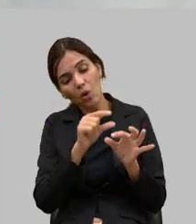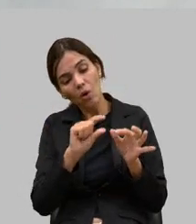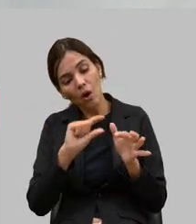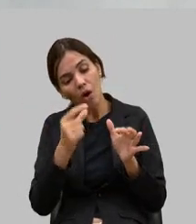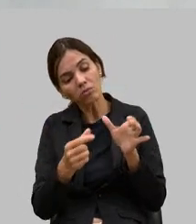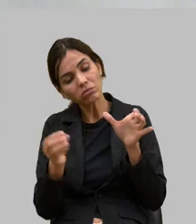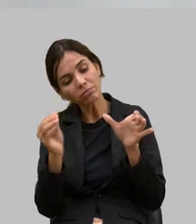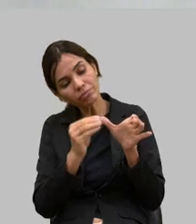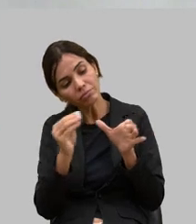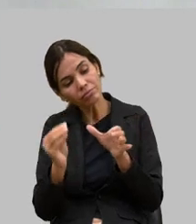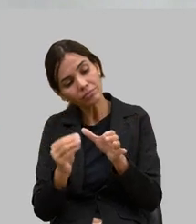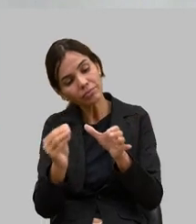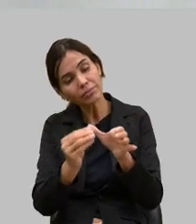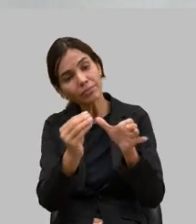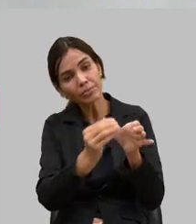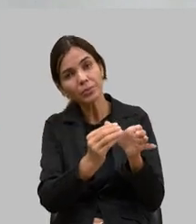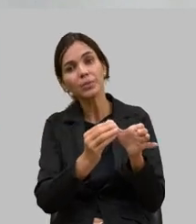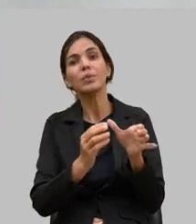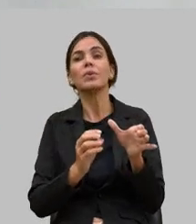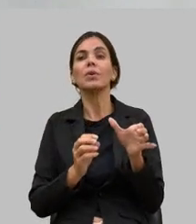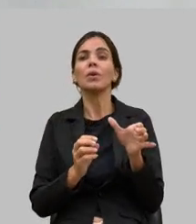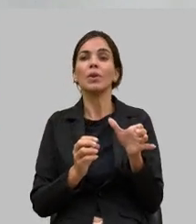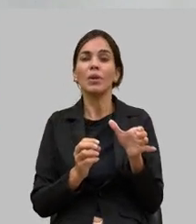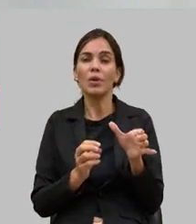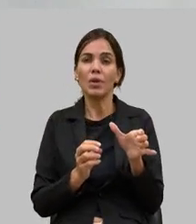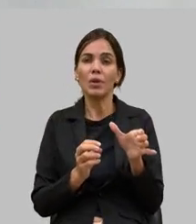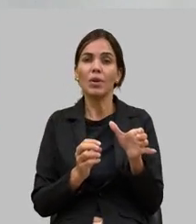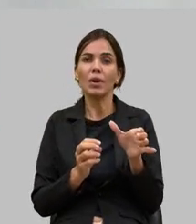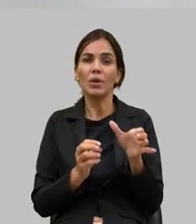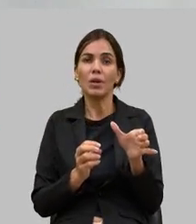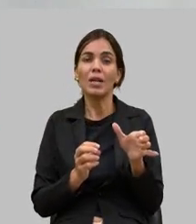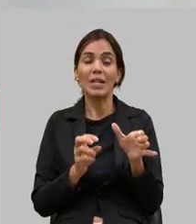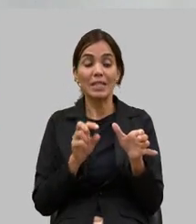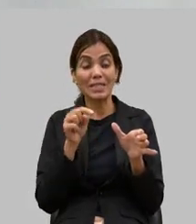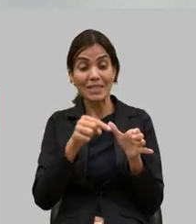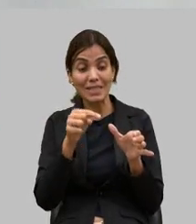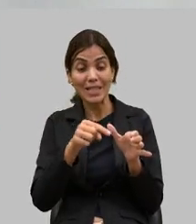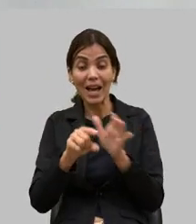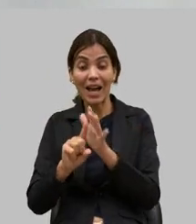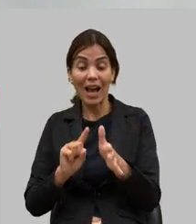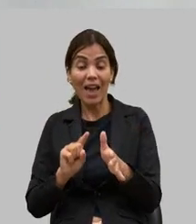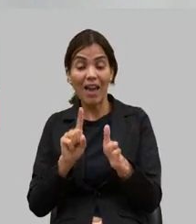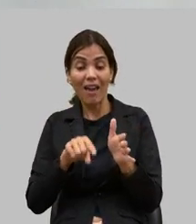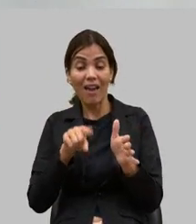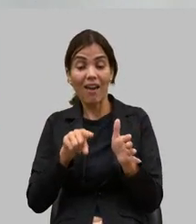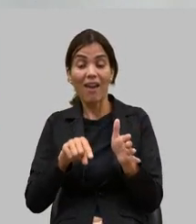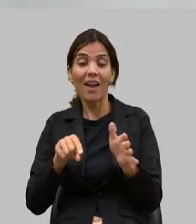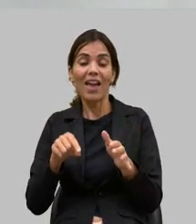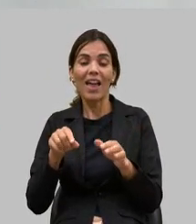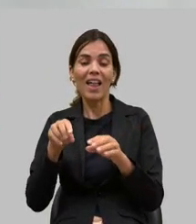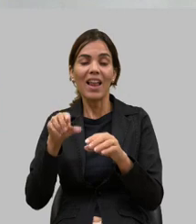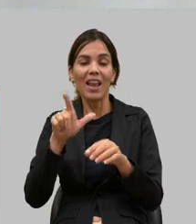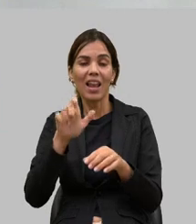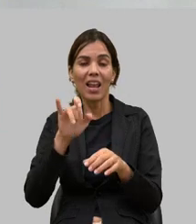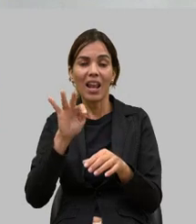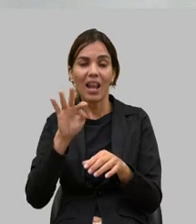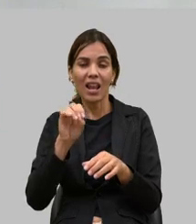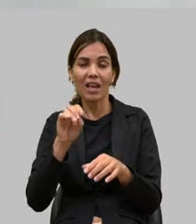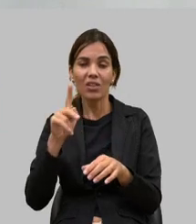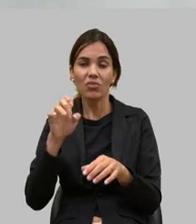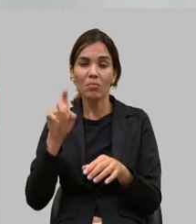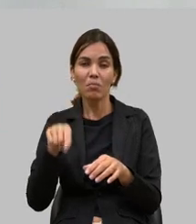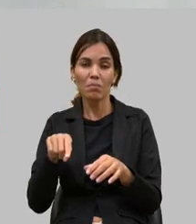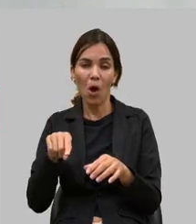for oriundo de leite em pó reconstituído importado eu vejo que isso